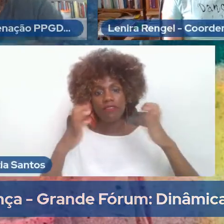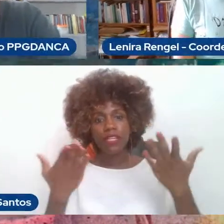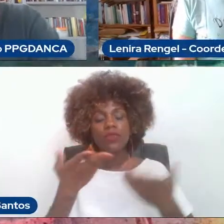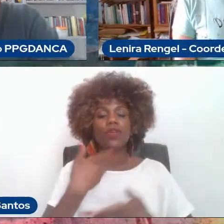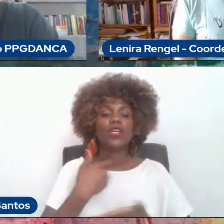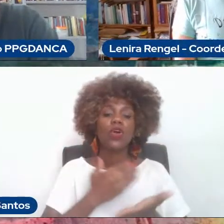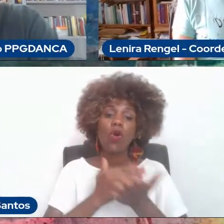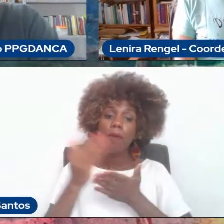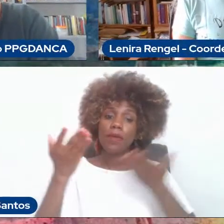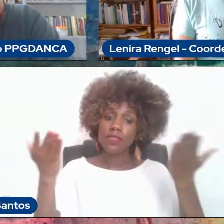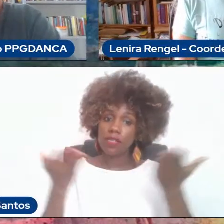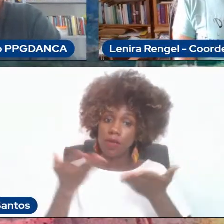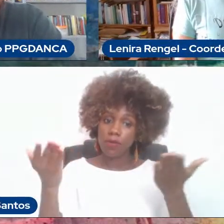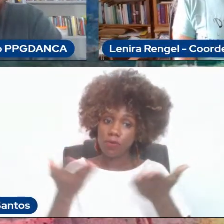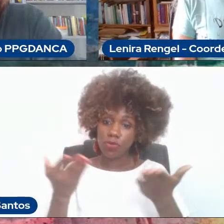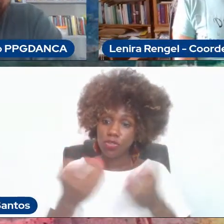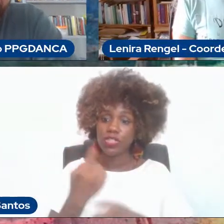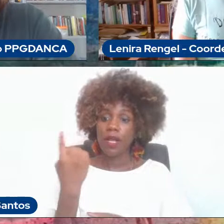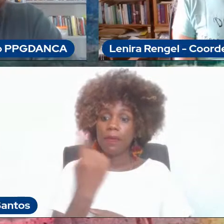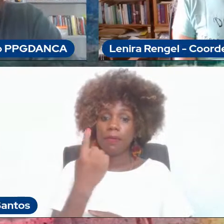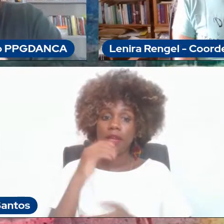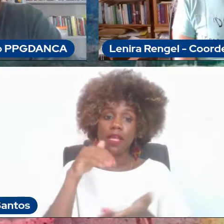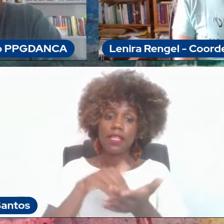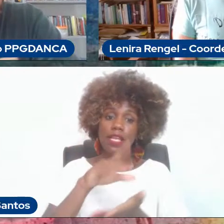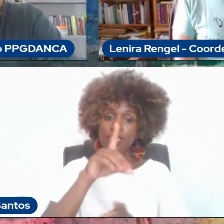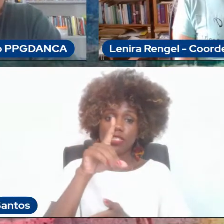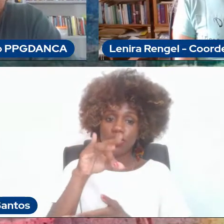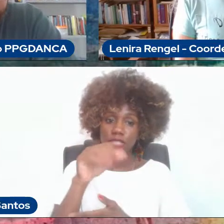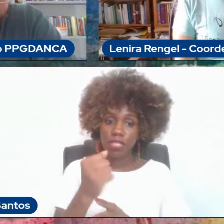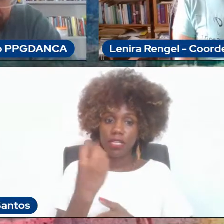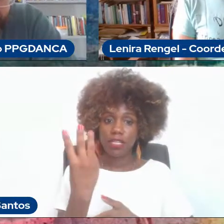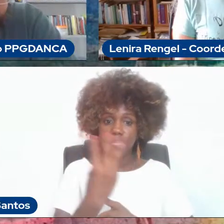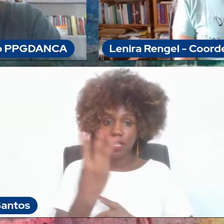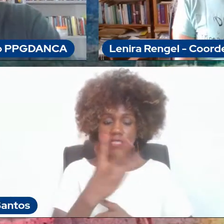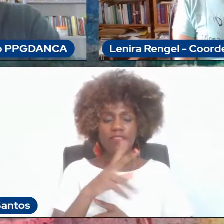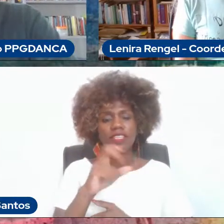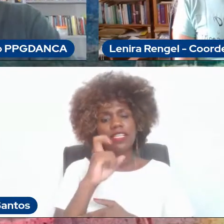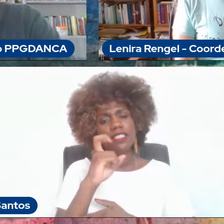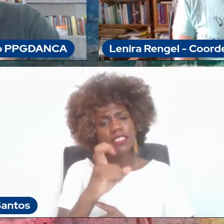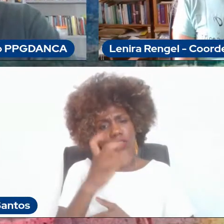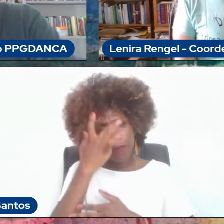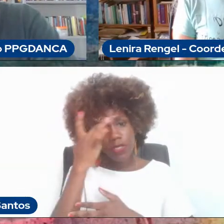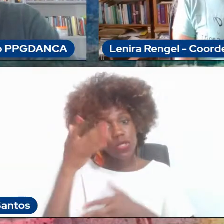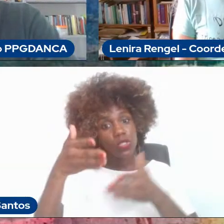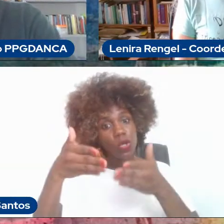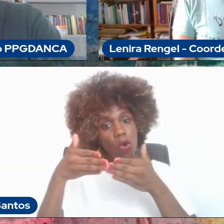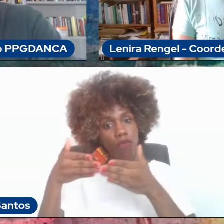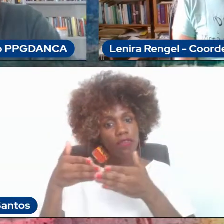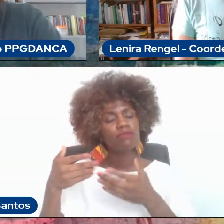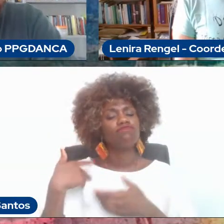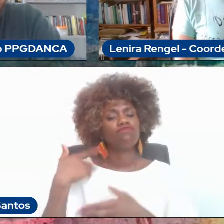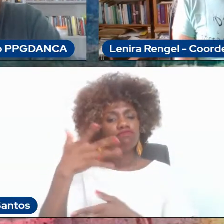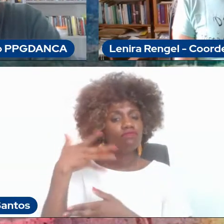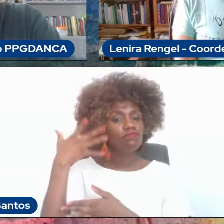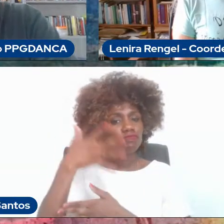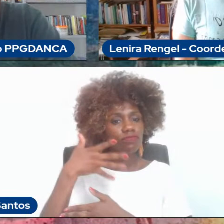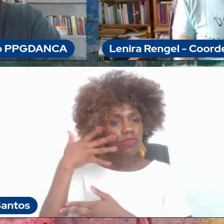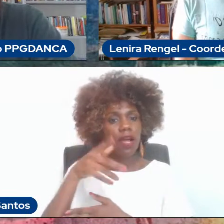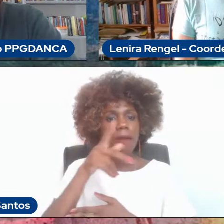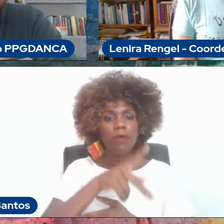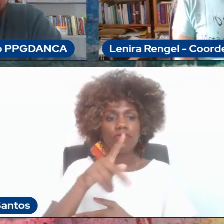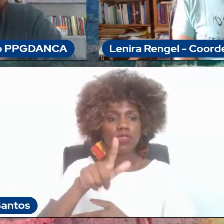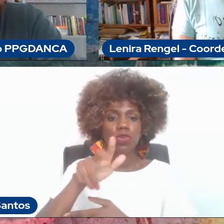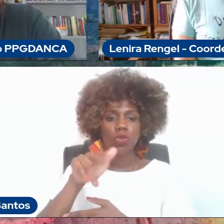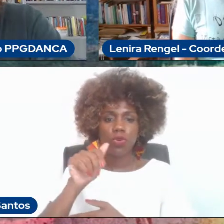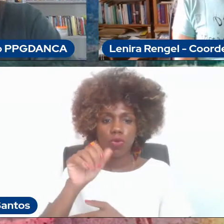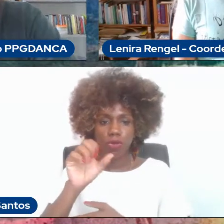1º de dezembro, vai até o dia 3º. Nós teremos aí cinco convidados, né, hoje, professor Lucas Robato,